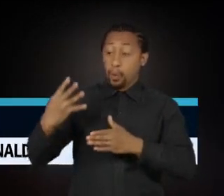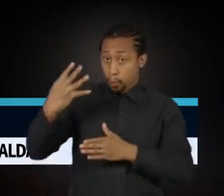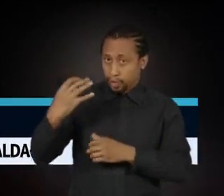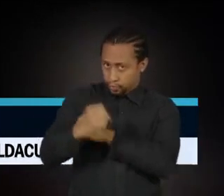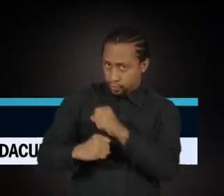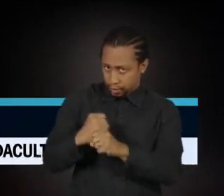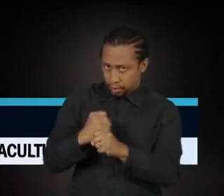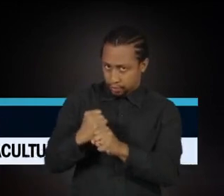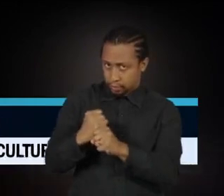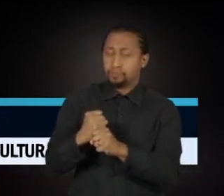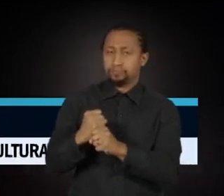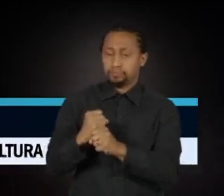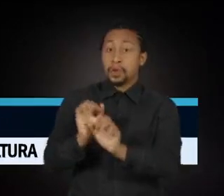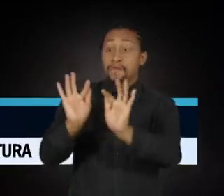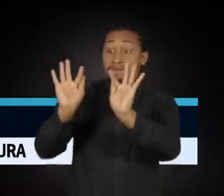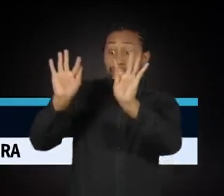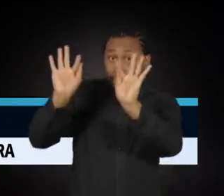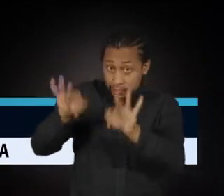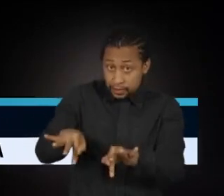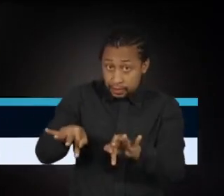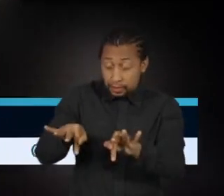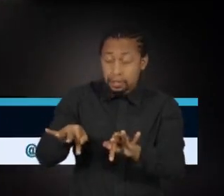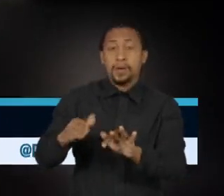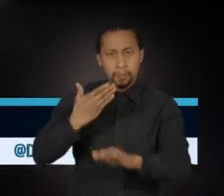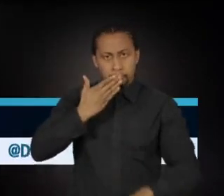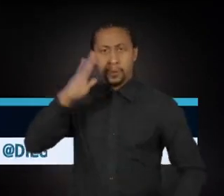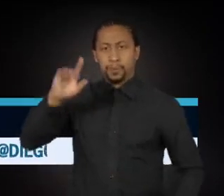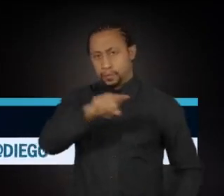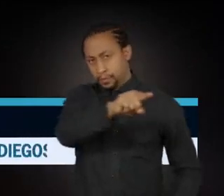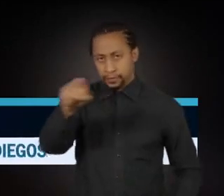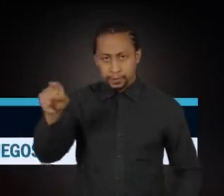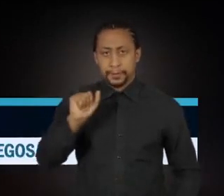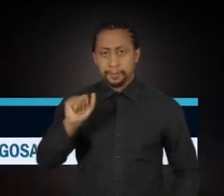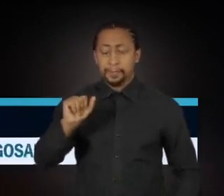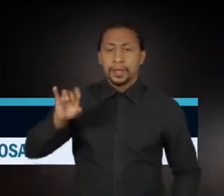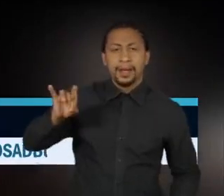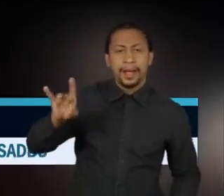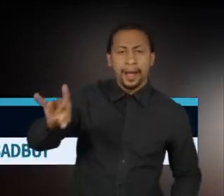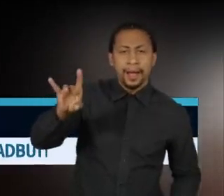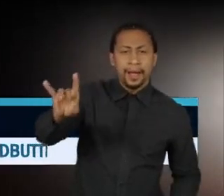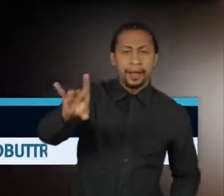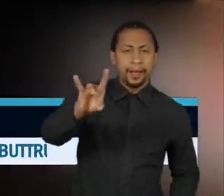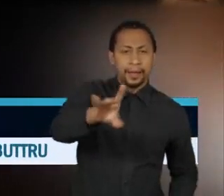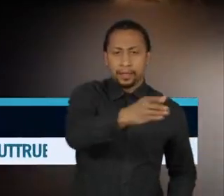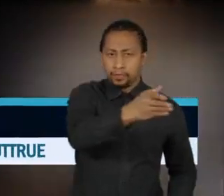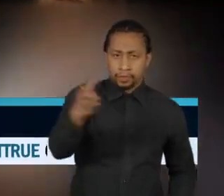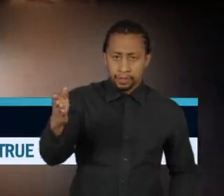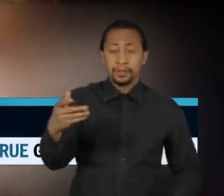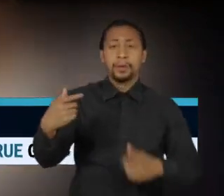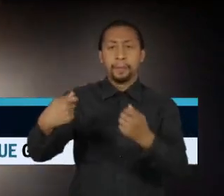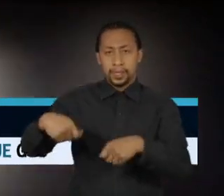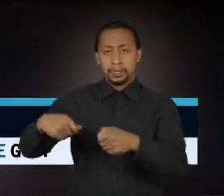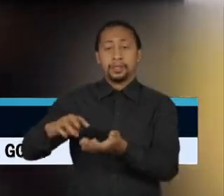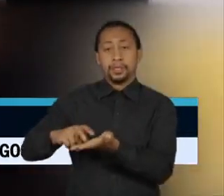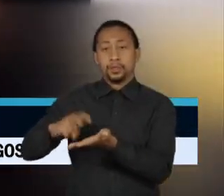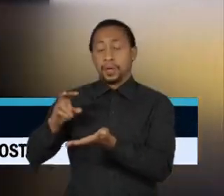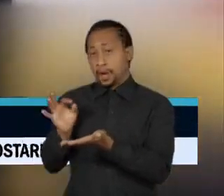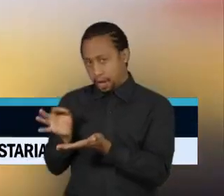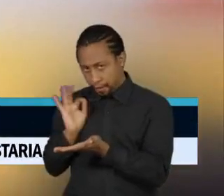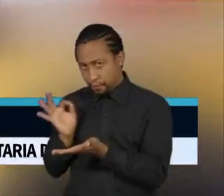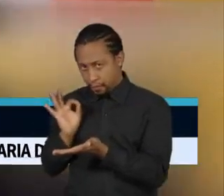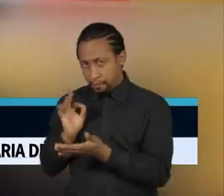cada brasileiro estiver tomando café, estiver